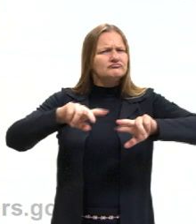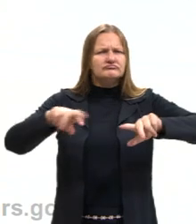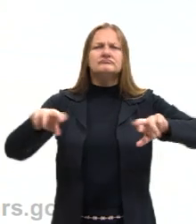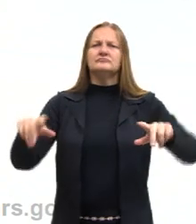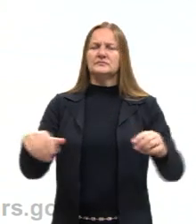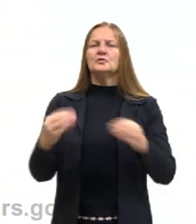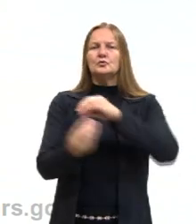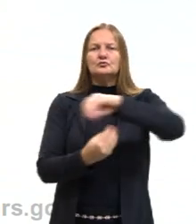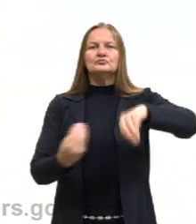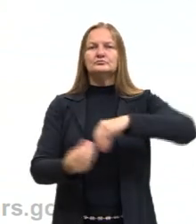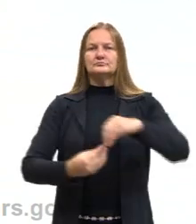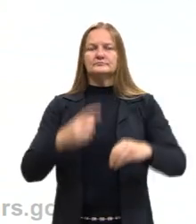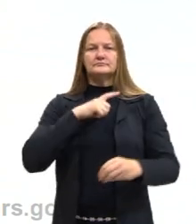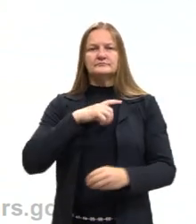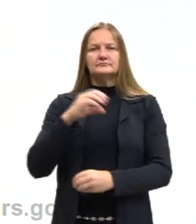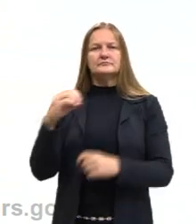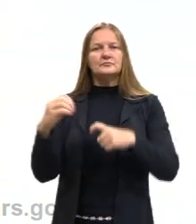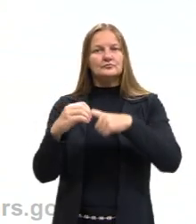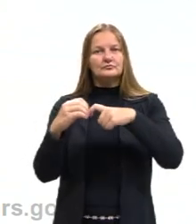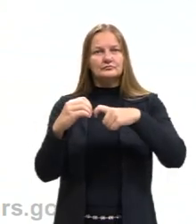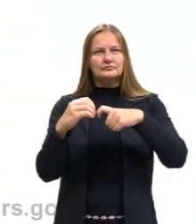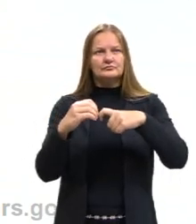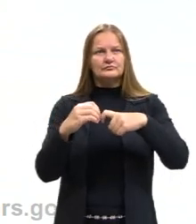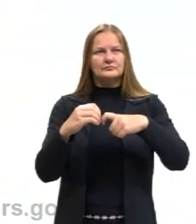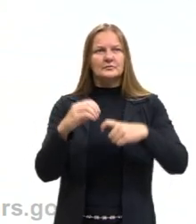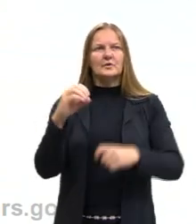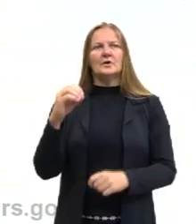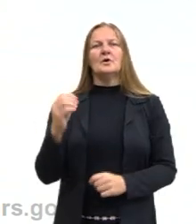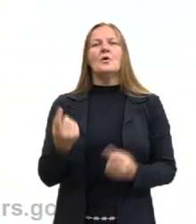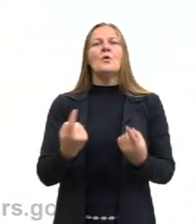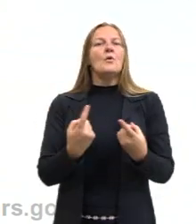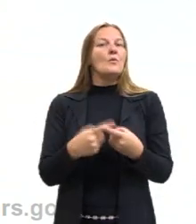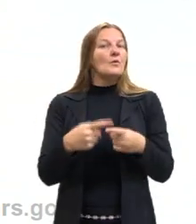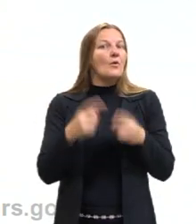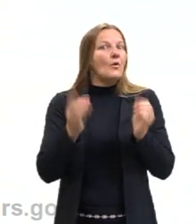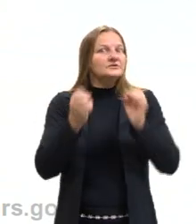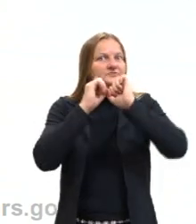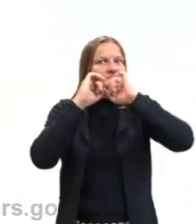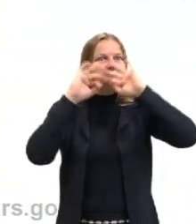São os óxidos e hoje a gente vai entender um pouquinho desses óxidos, certo?